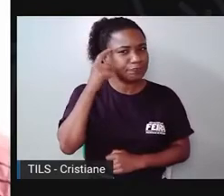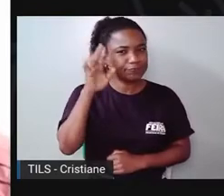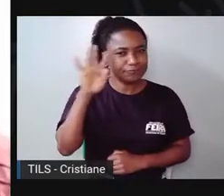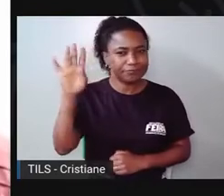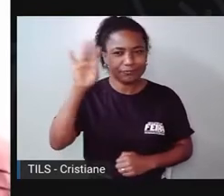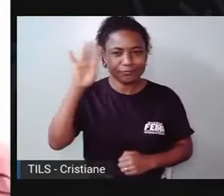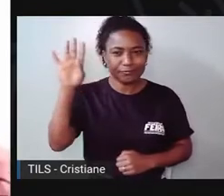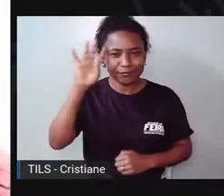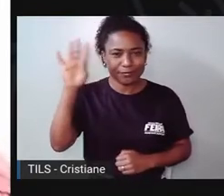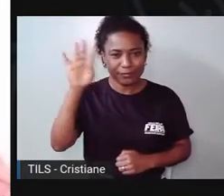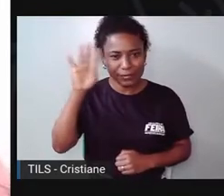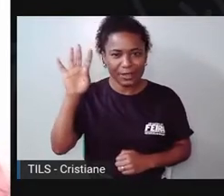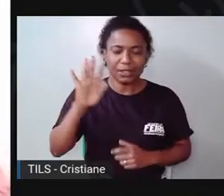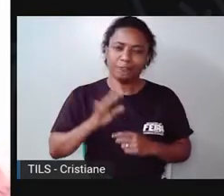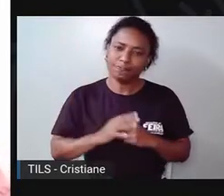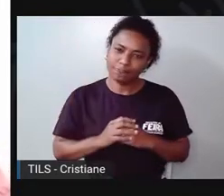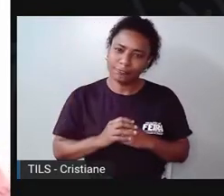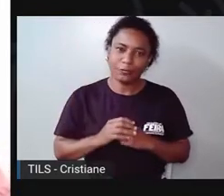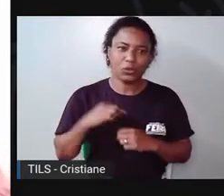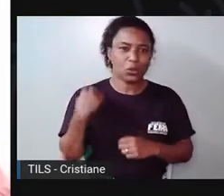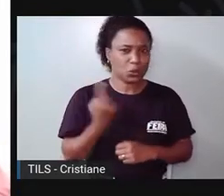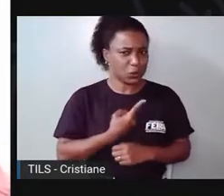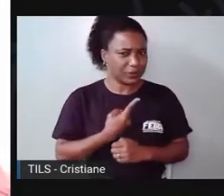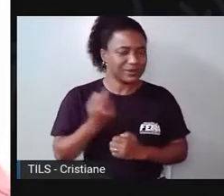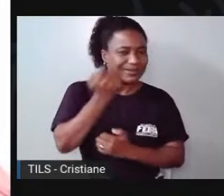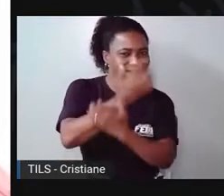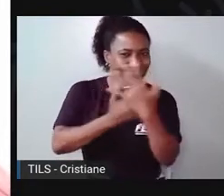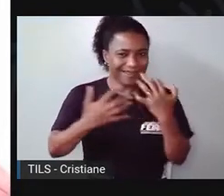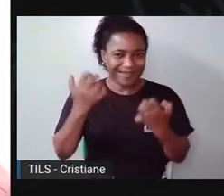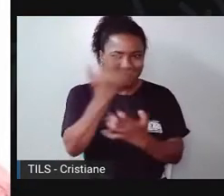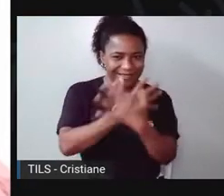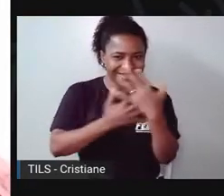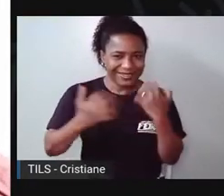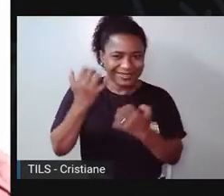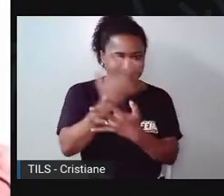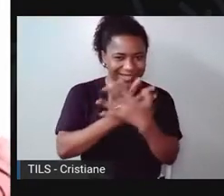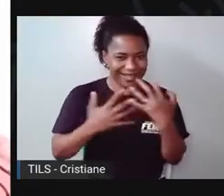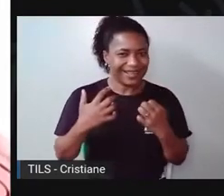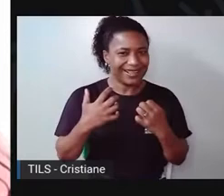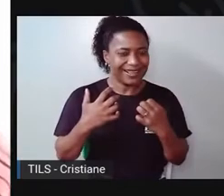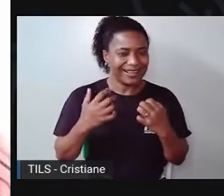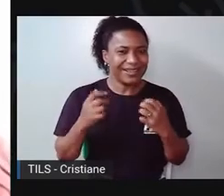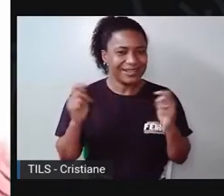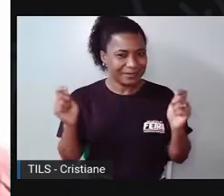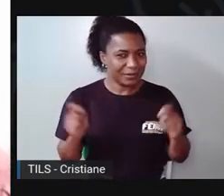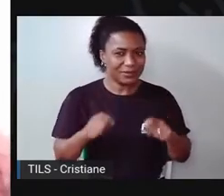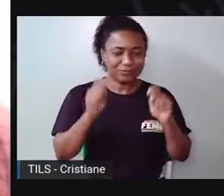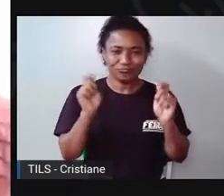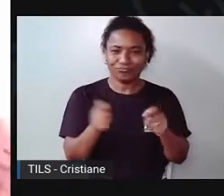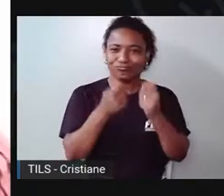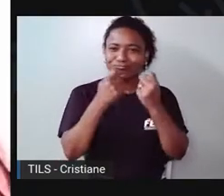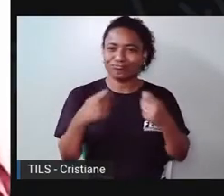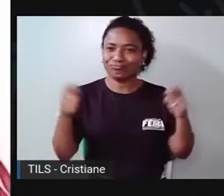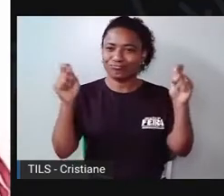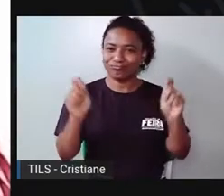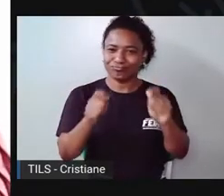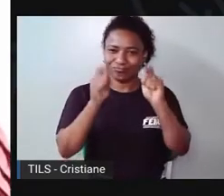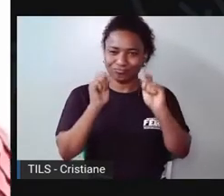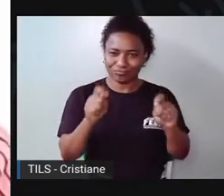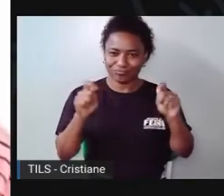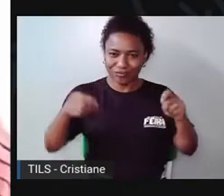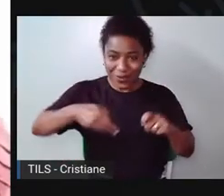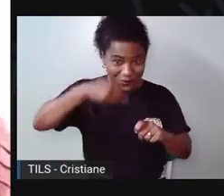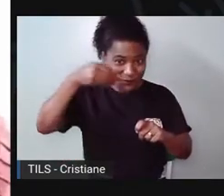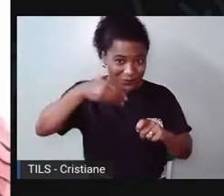cantar uma música junto com as colheres, Pro? Tem uma novidade. Ah, eu adoro novidade.